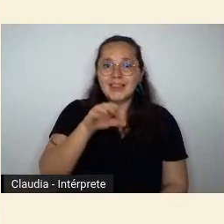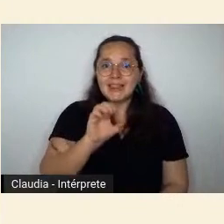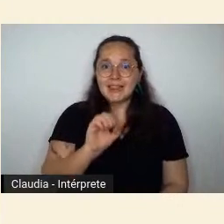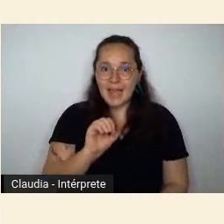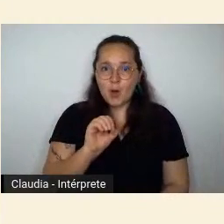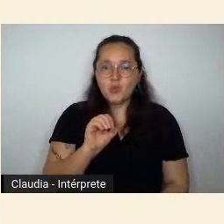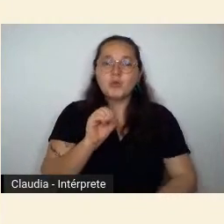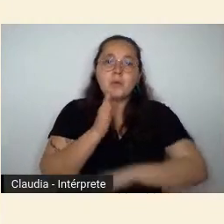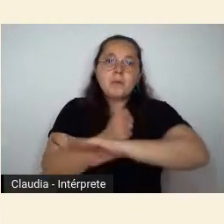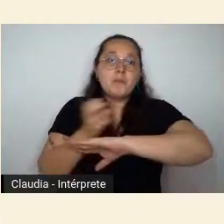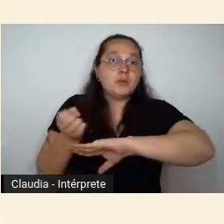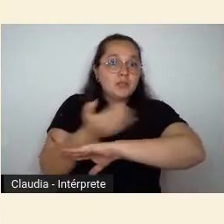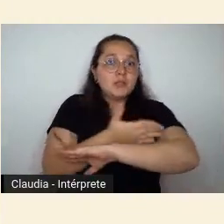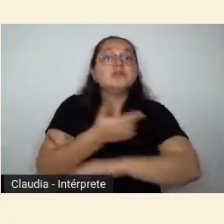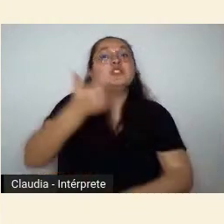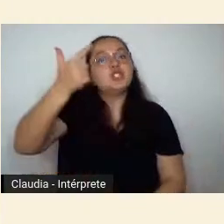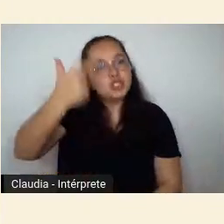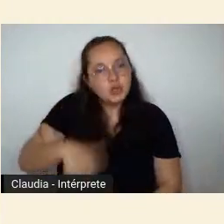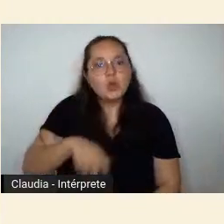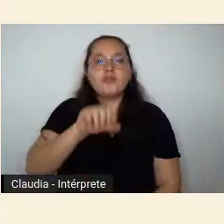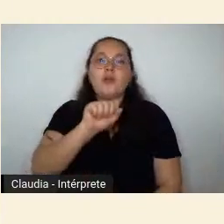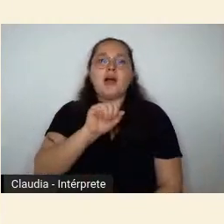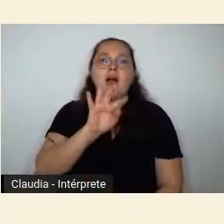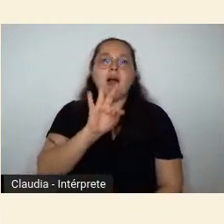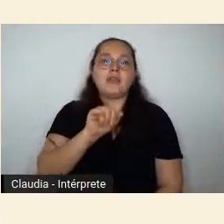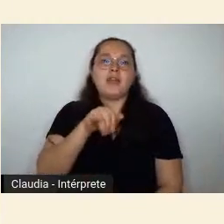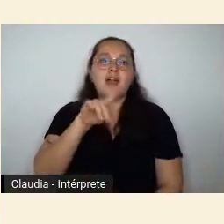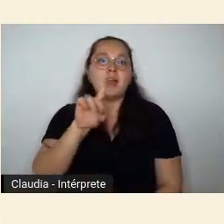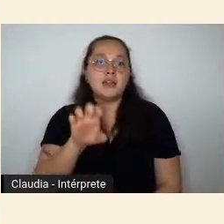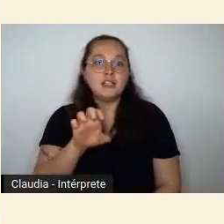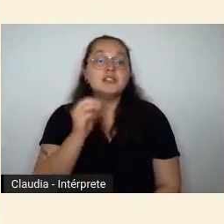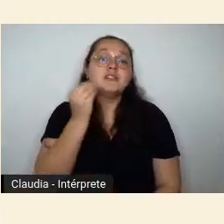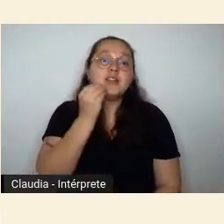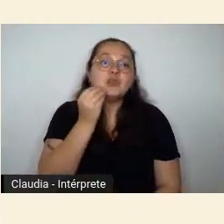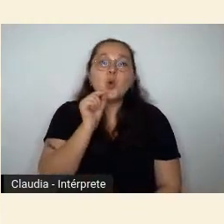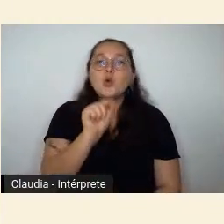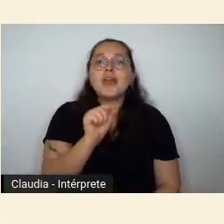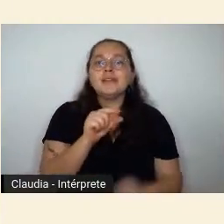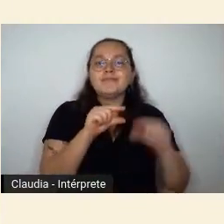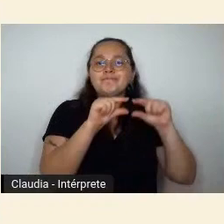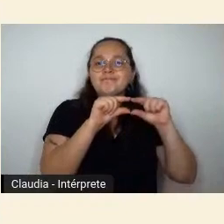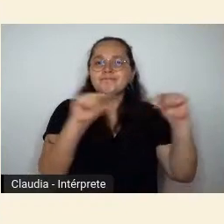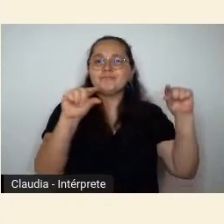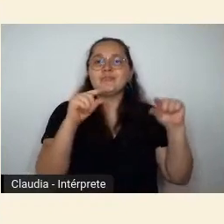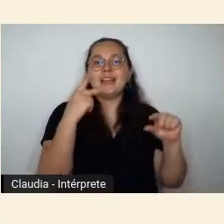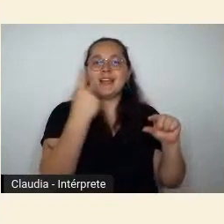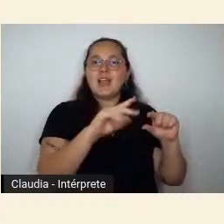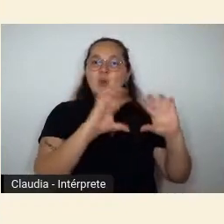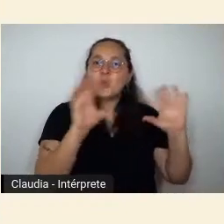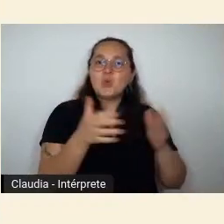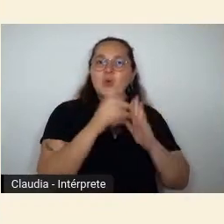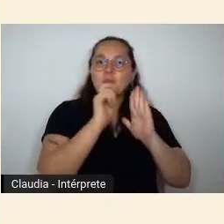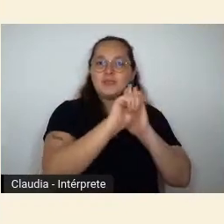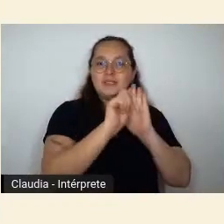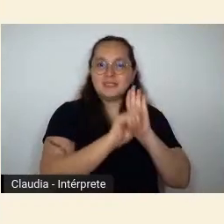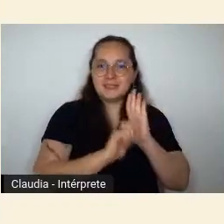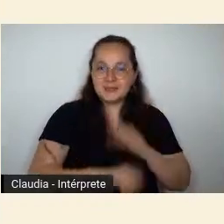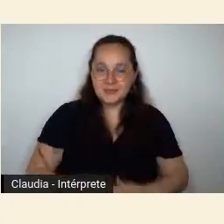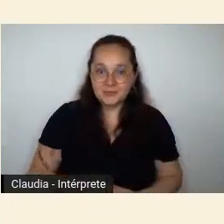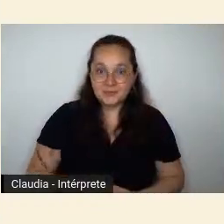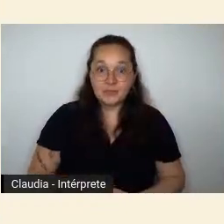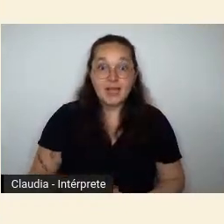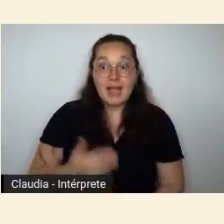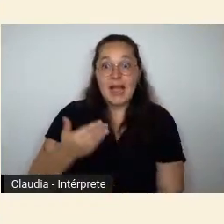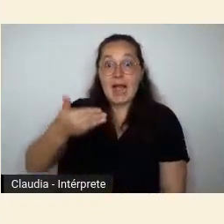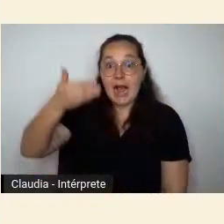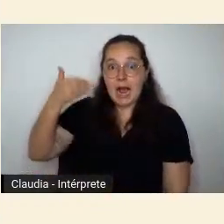novamente ele tentou utilizar para classificar os escritores desse período se para os paulistas de 22 a luta era para não se tornarem